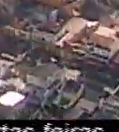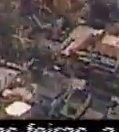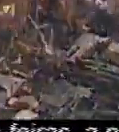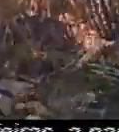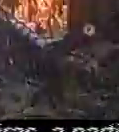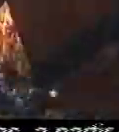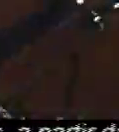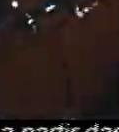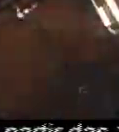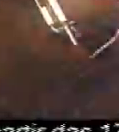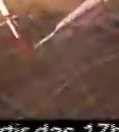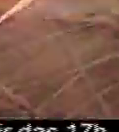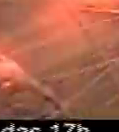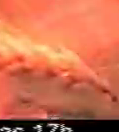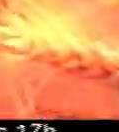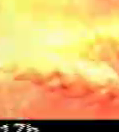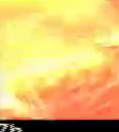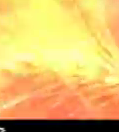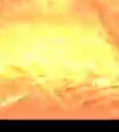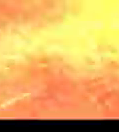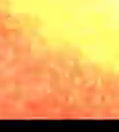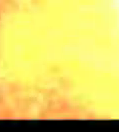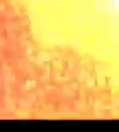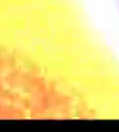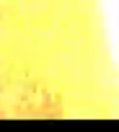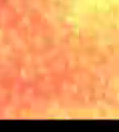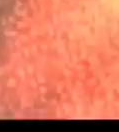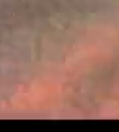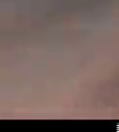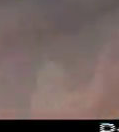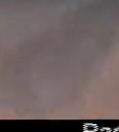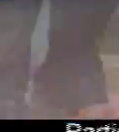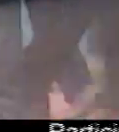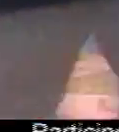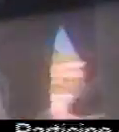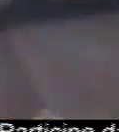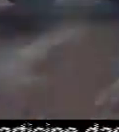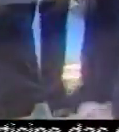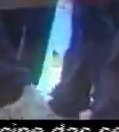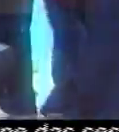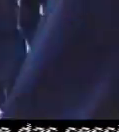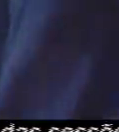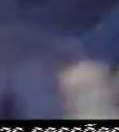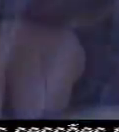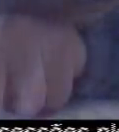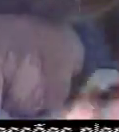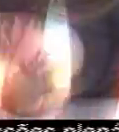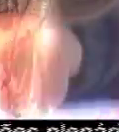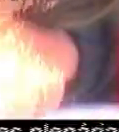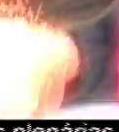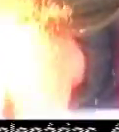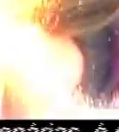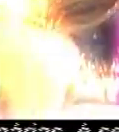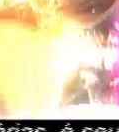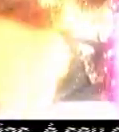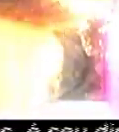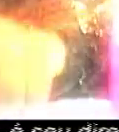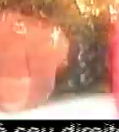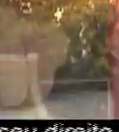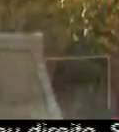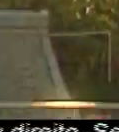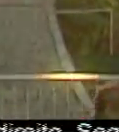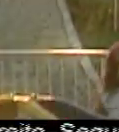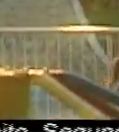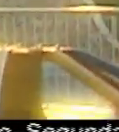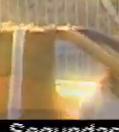Quando falamos em desenvolvimento, falamos do trabalho da Câmara. Aqui são debatidas as soluções